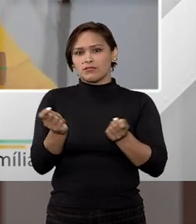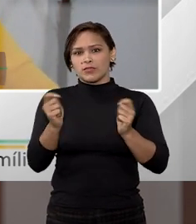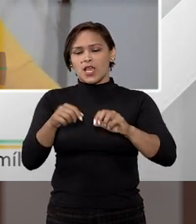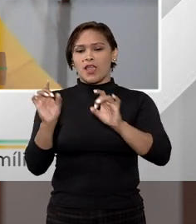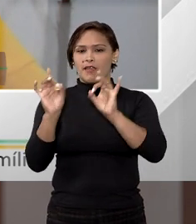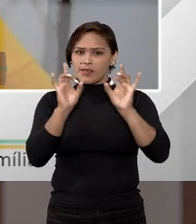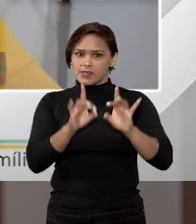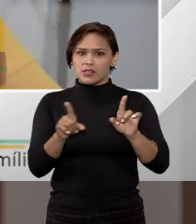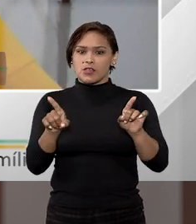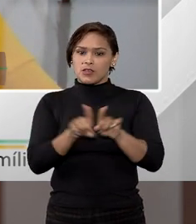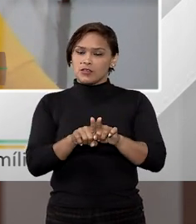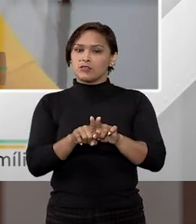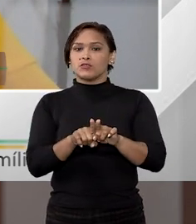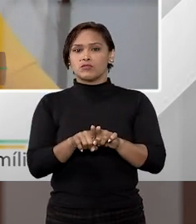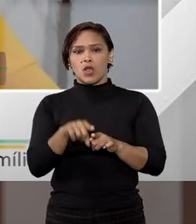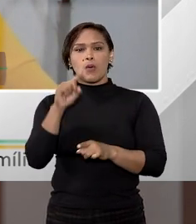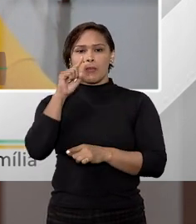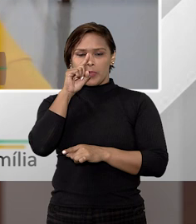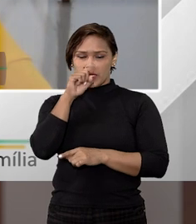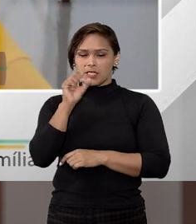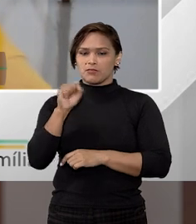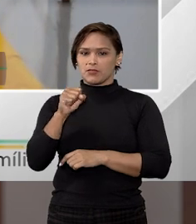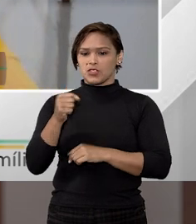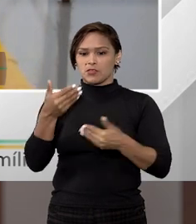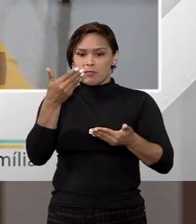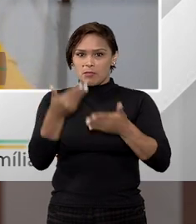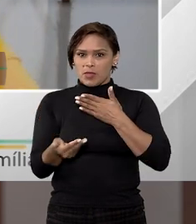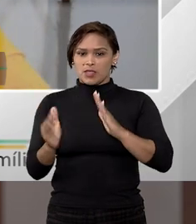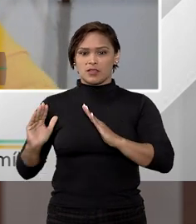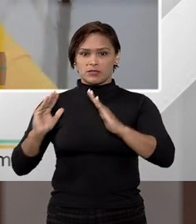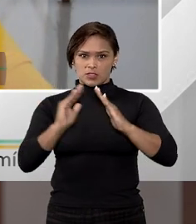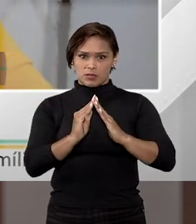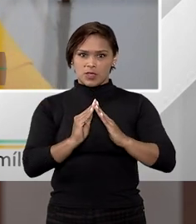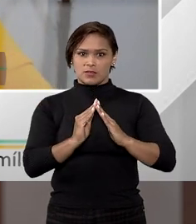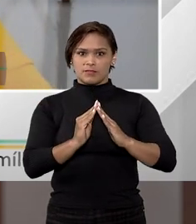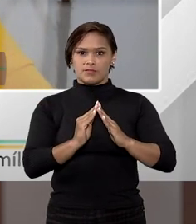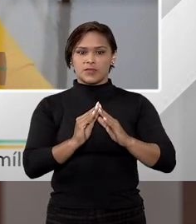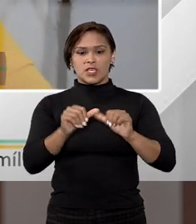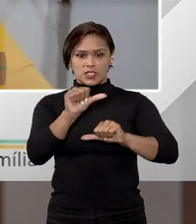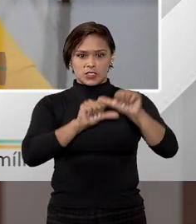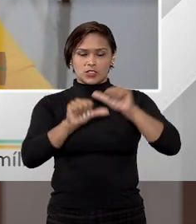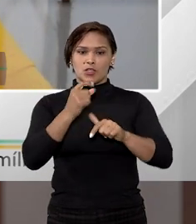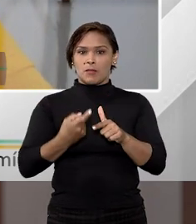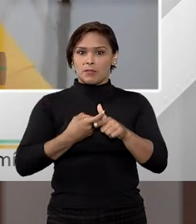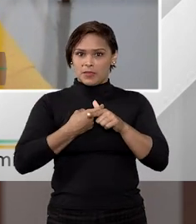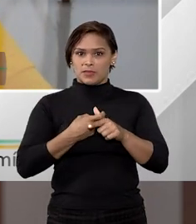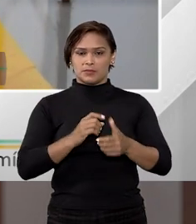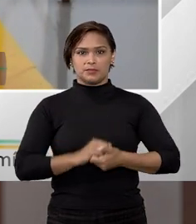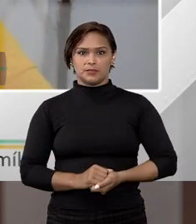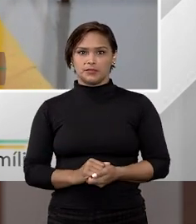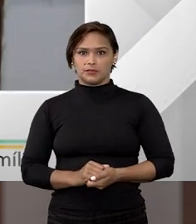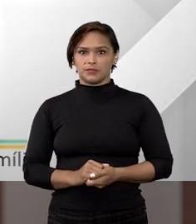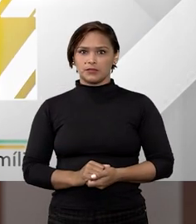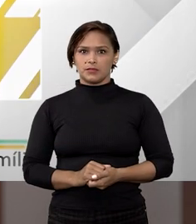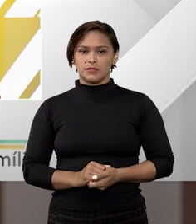exceções à regra, você corre o risco sim de vir a perder o seu bem, ou seja, ele se torna, sim, penhorado.